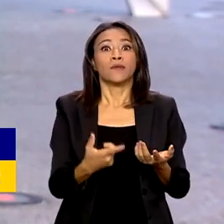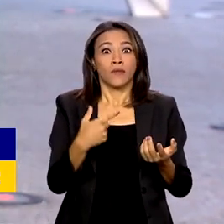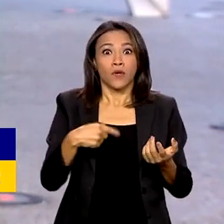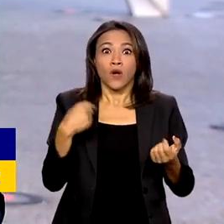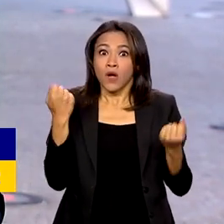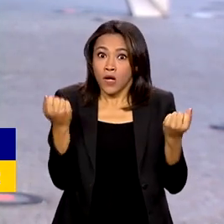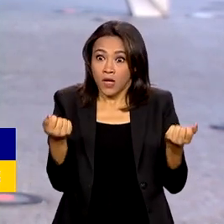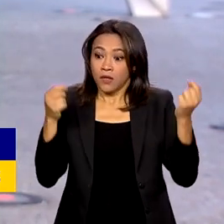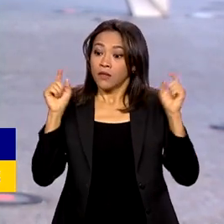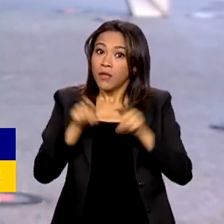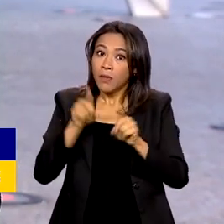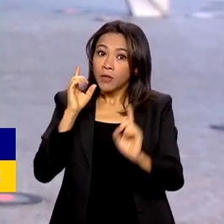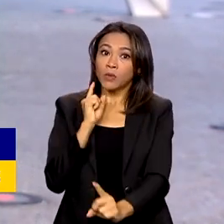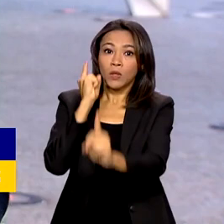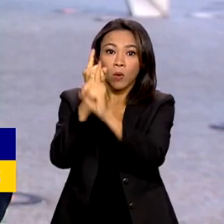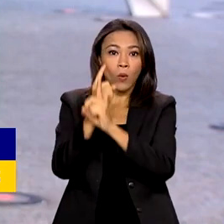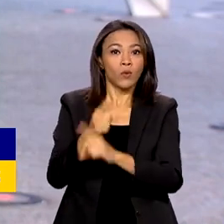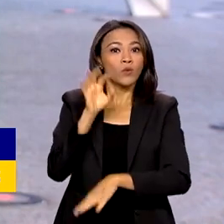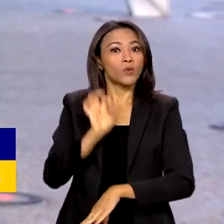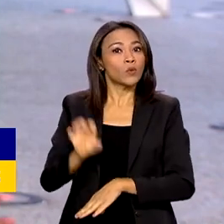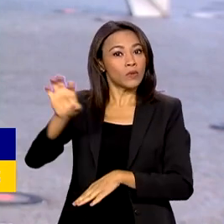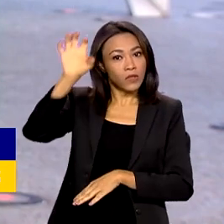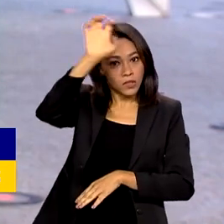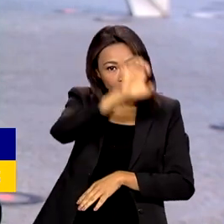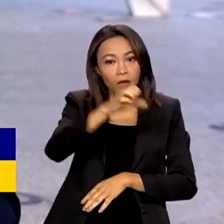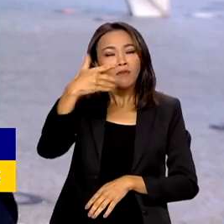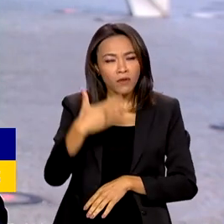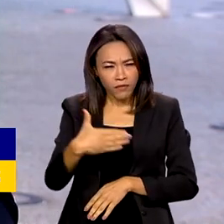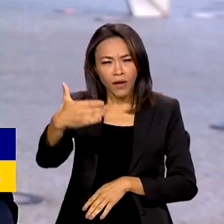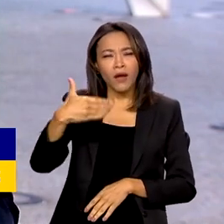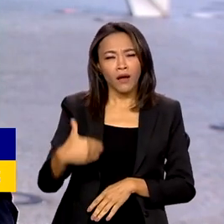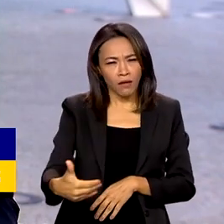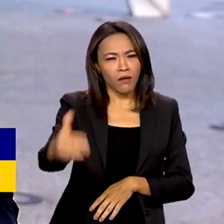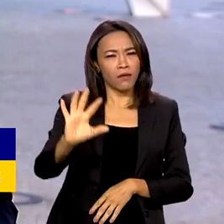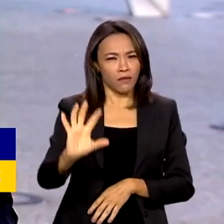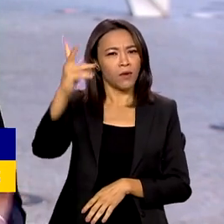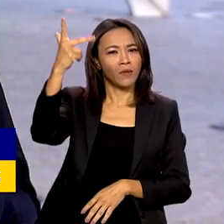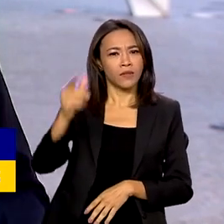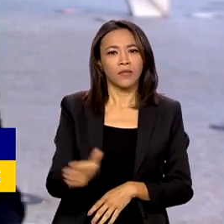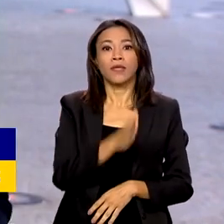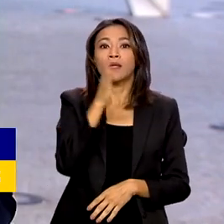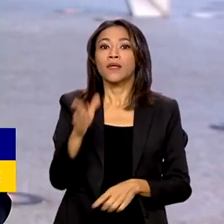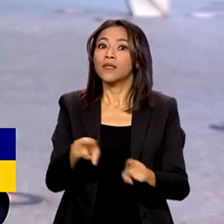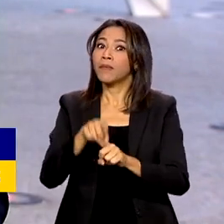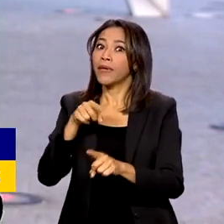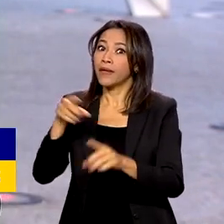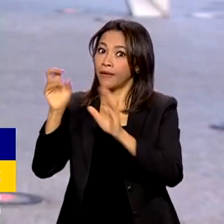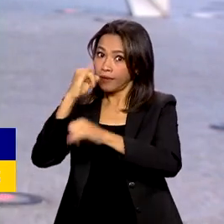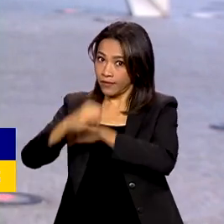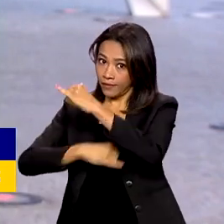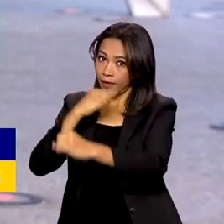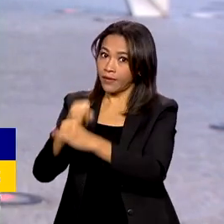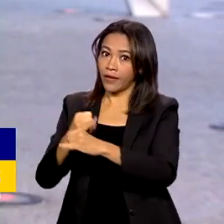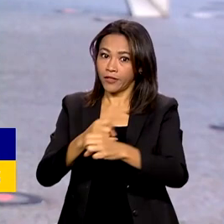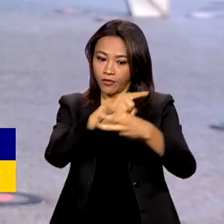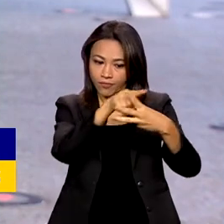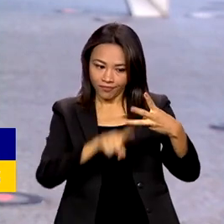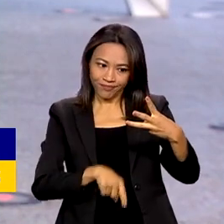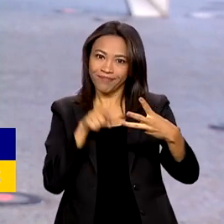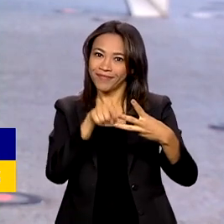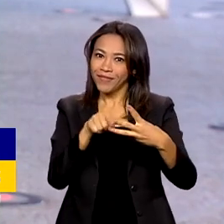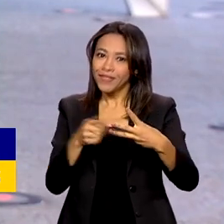plenárias estaduais, que serão realizadas em todas as capitais do país. E também pela internet. Além de elencar as